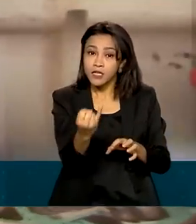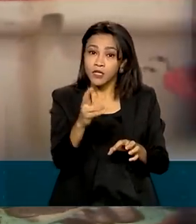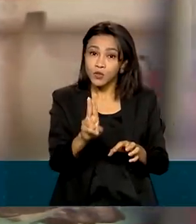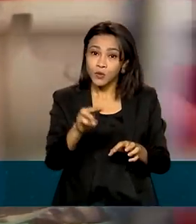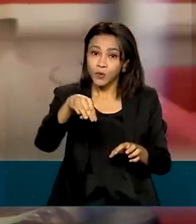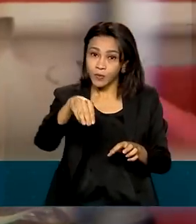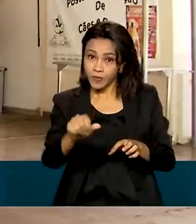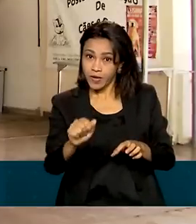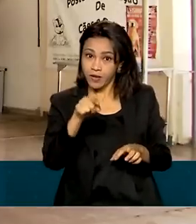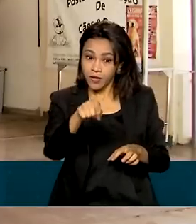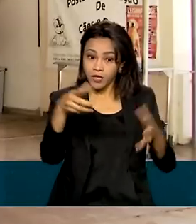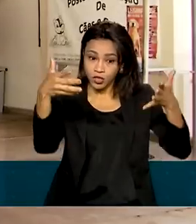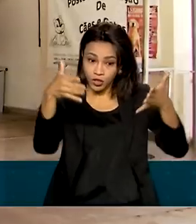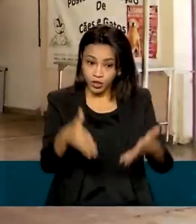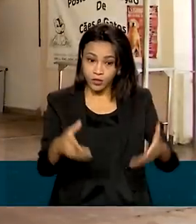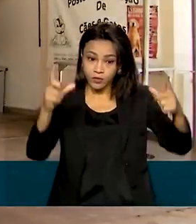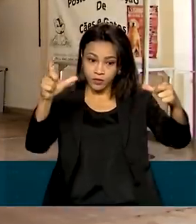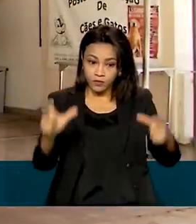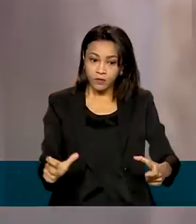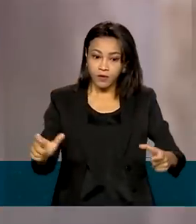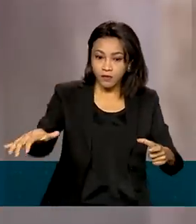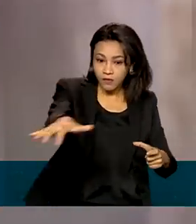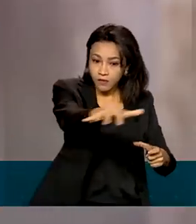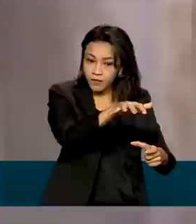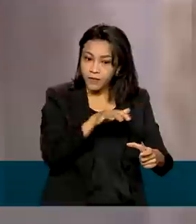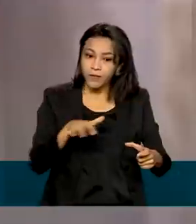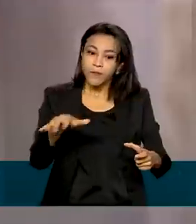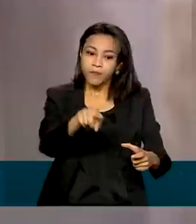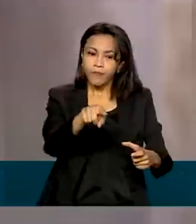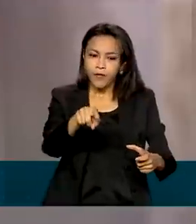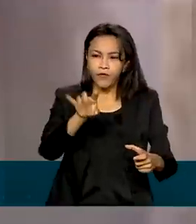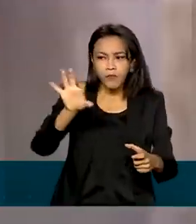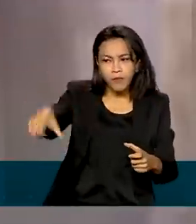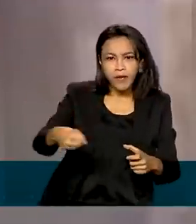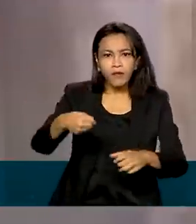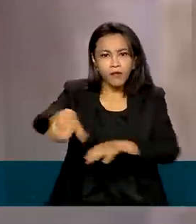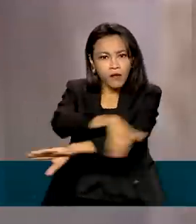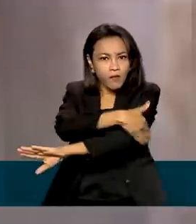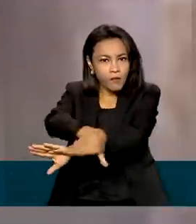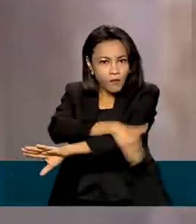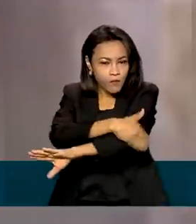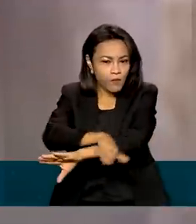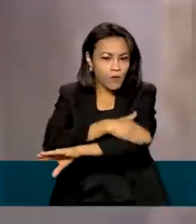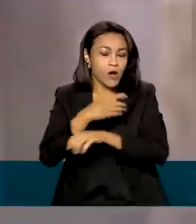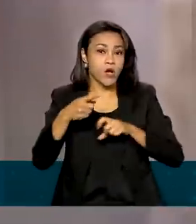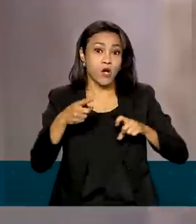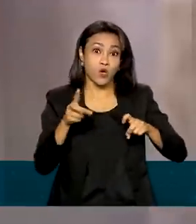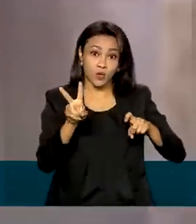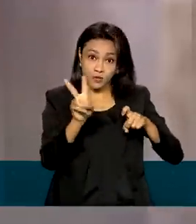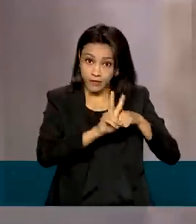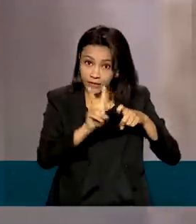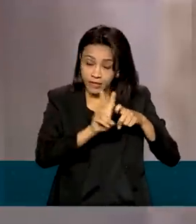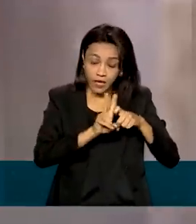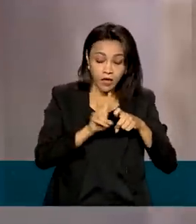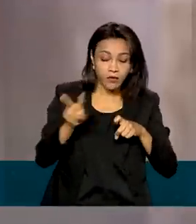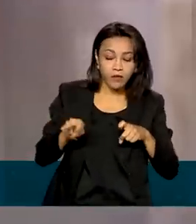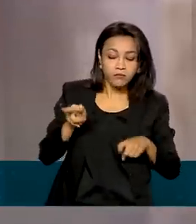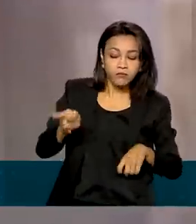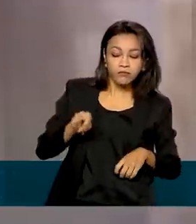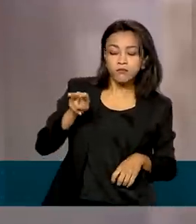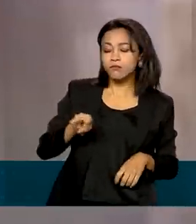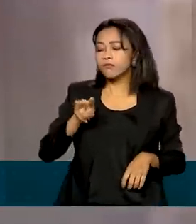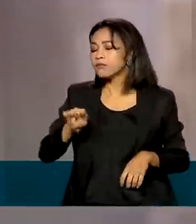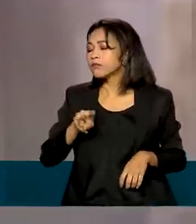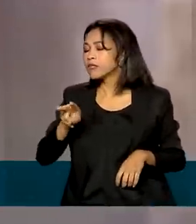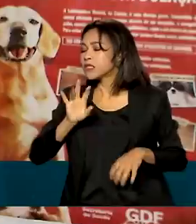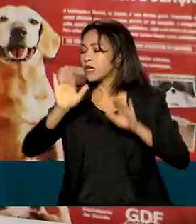recentemente nesse centro de vigilância ambiental. Como foi resgatada da rua, os veterinários ficaram de olho no comportamento para saber se